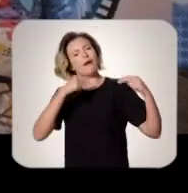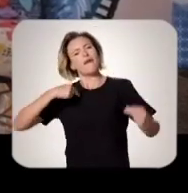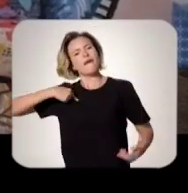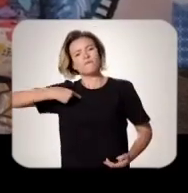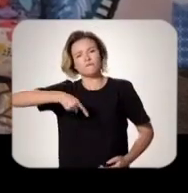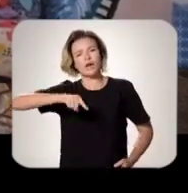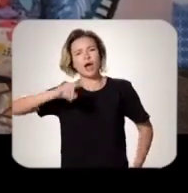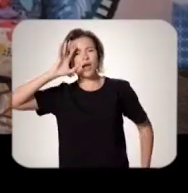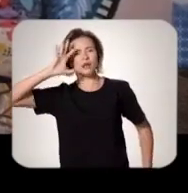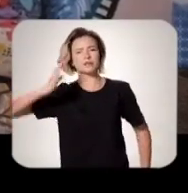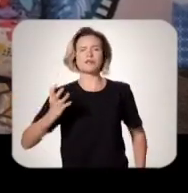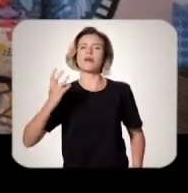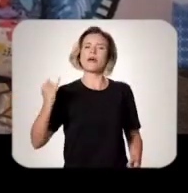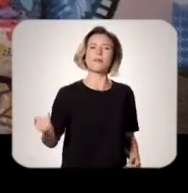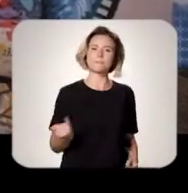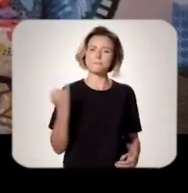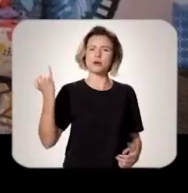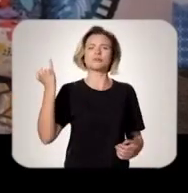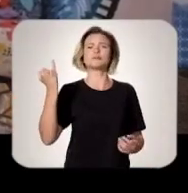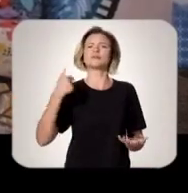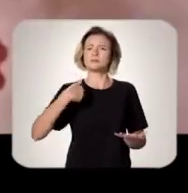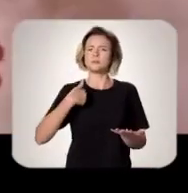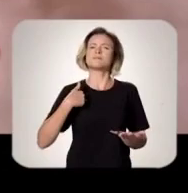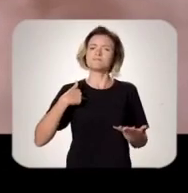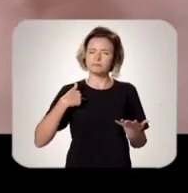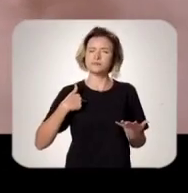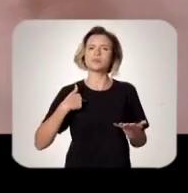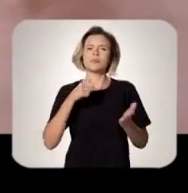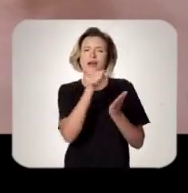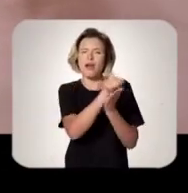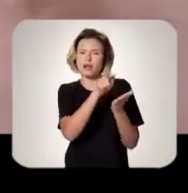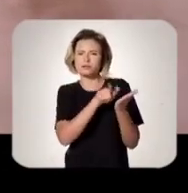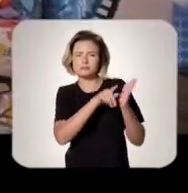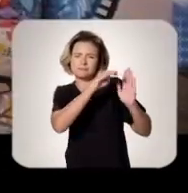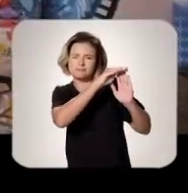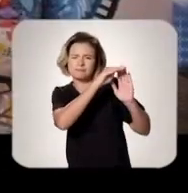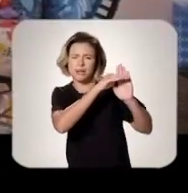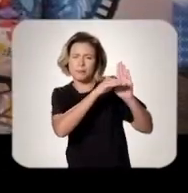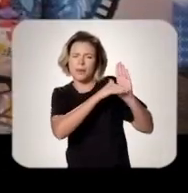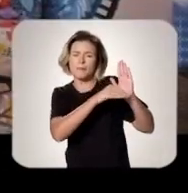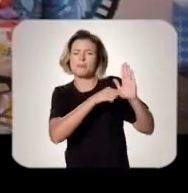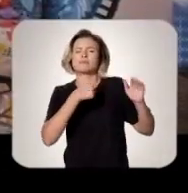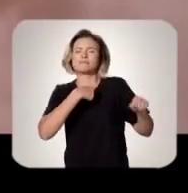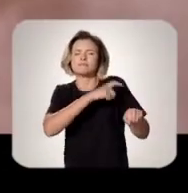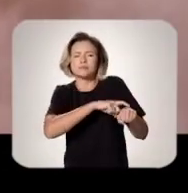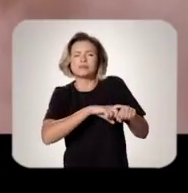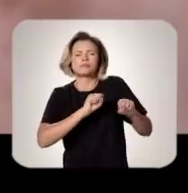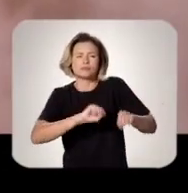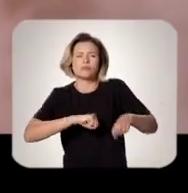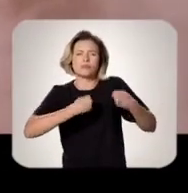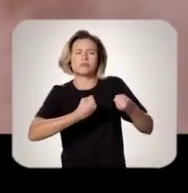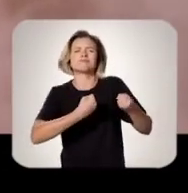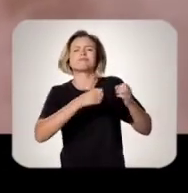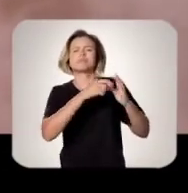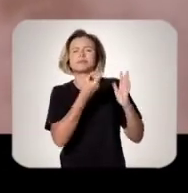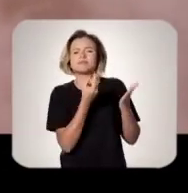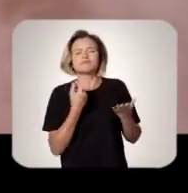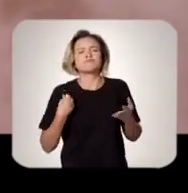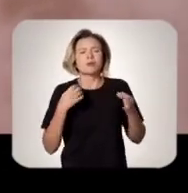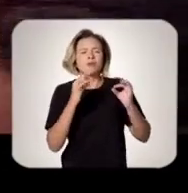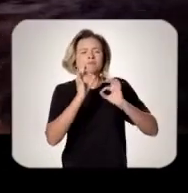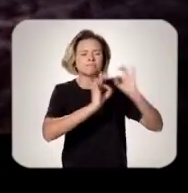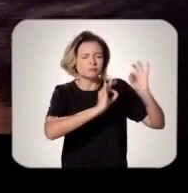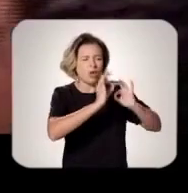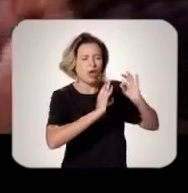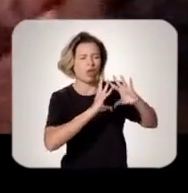resolver Porque é importante Eu vou botar a minha agenda Meu tempo, minha energia O orçamento público E vou priorizar